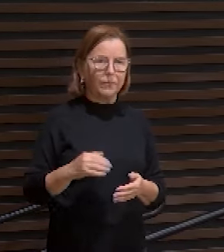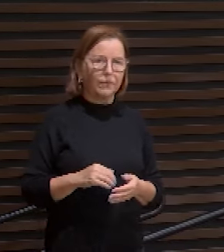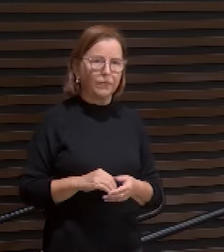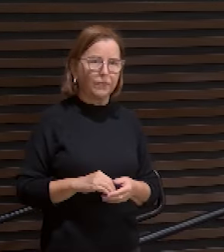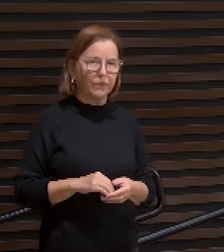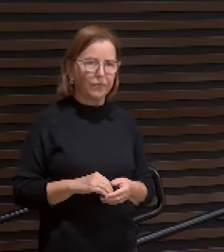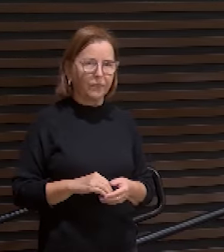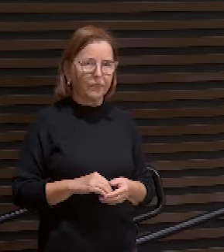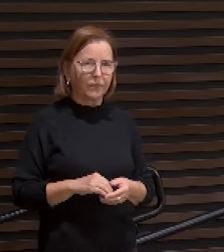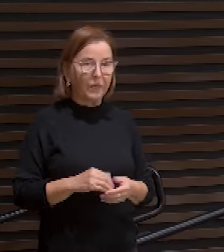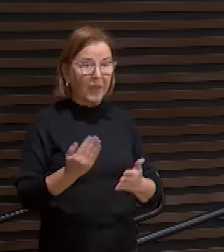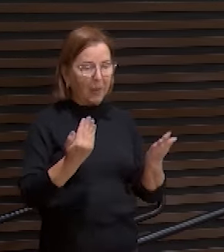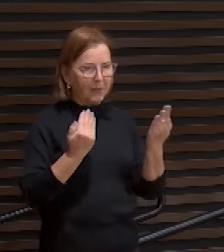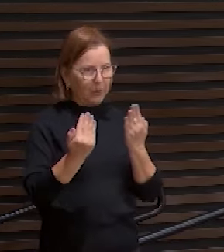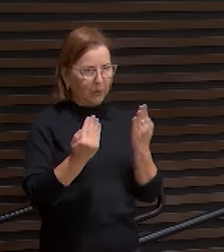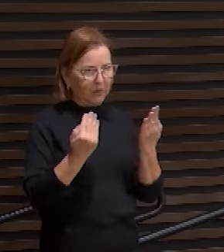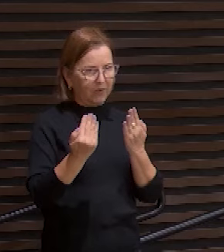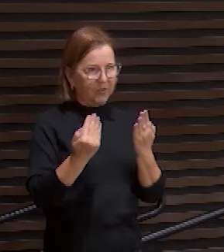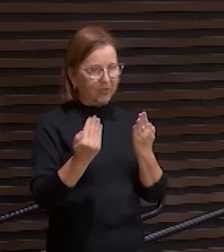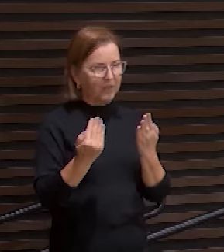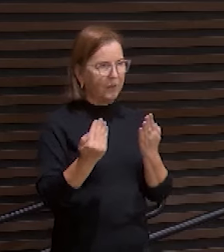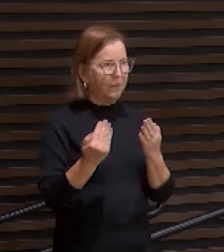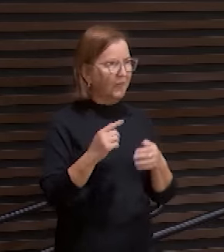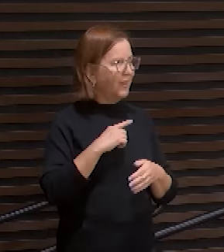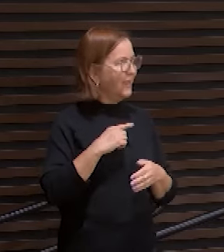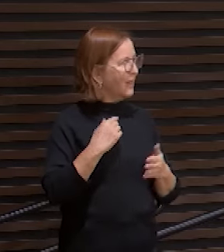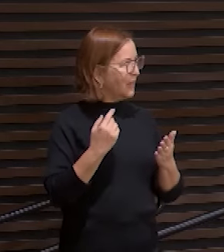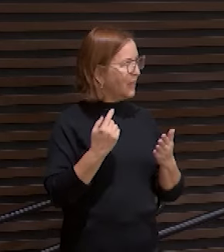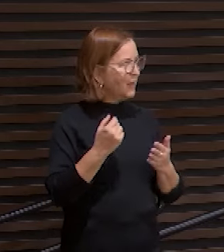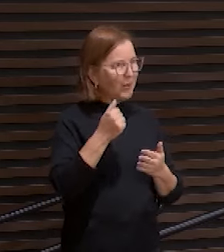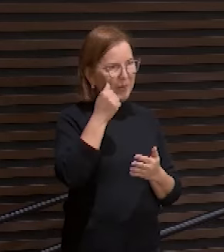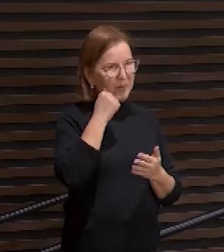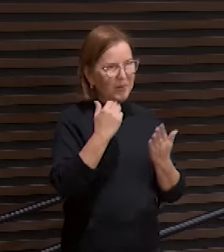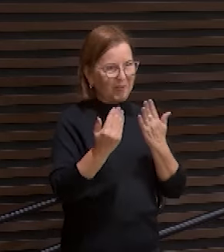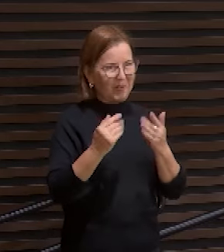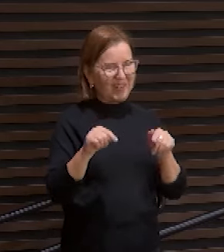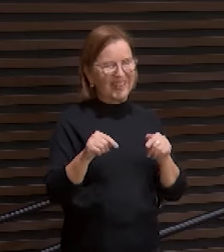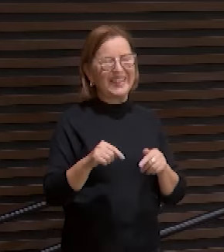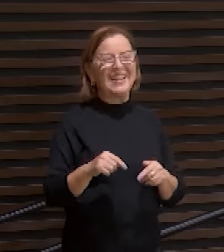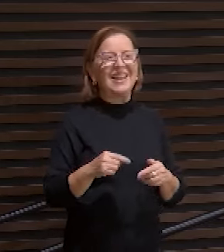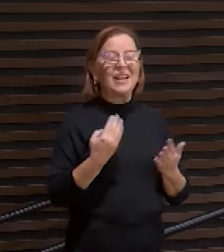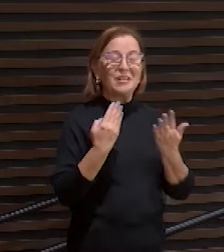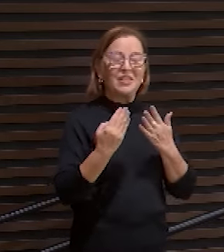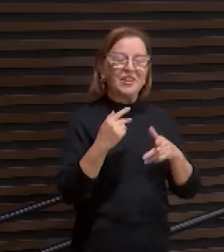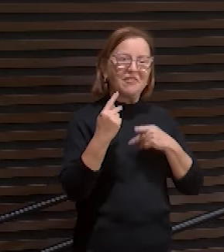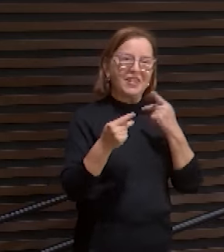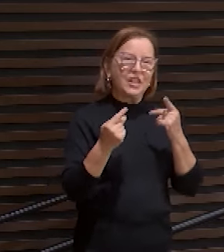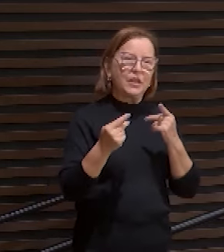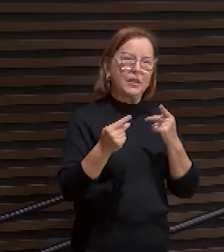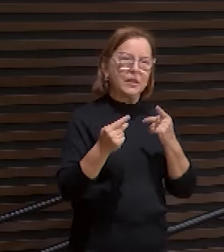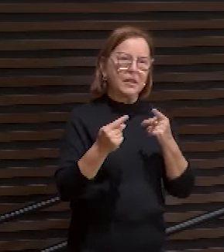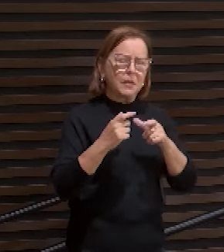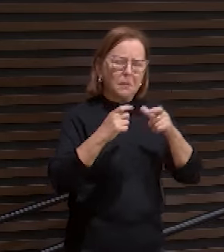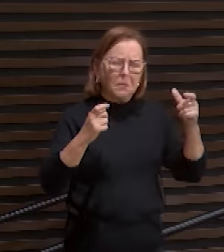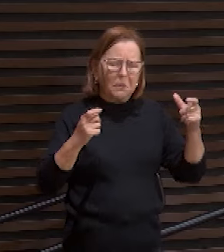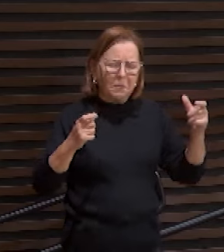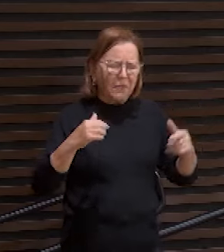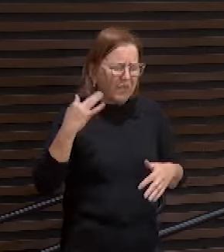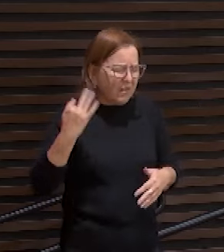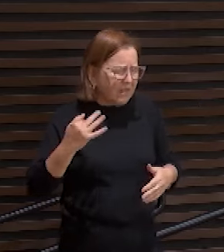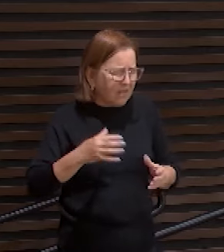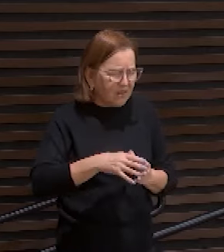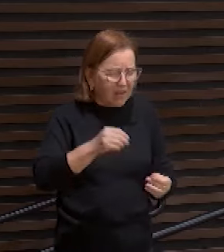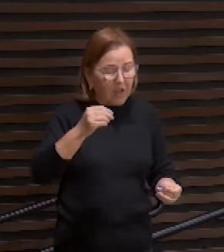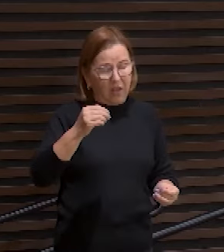A psicologia, temos uma psicóloga ali, a psicologia diz que as maiores dores da alma humana